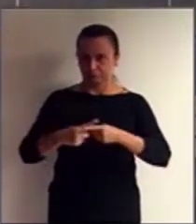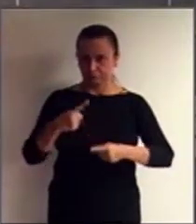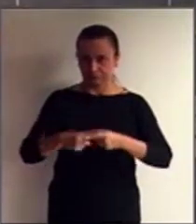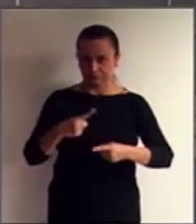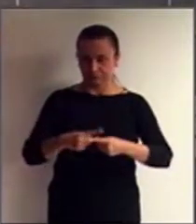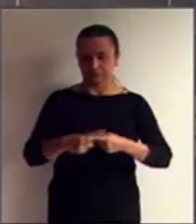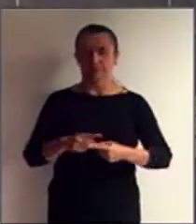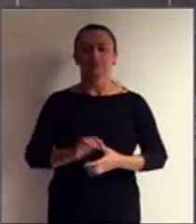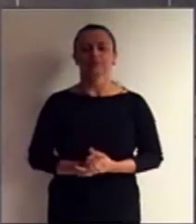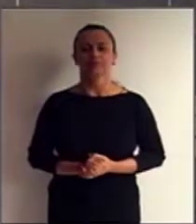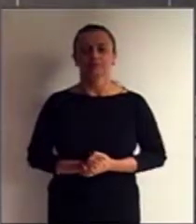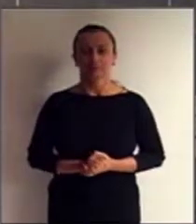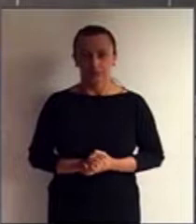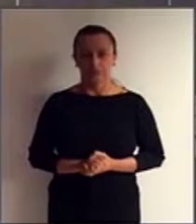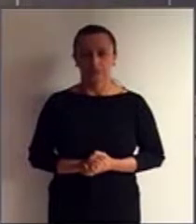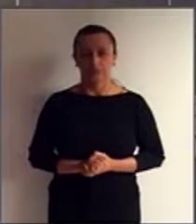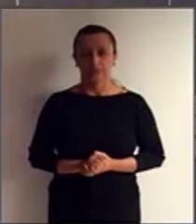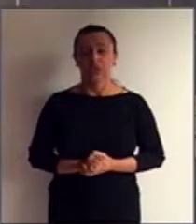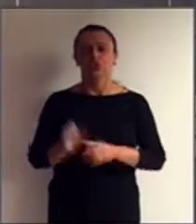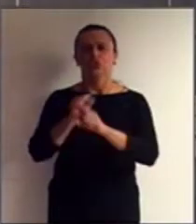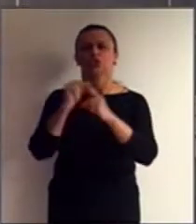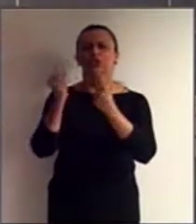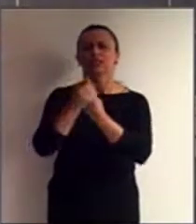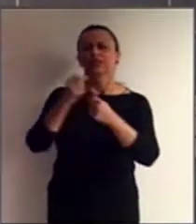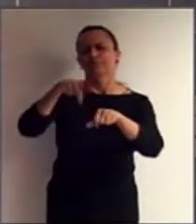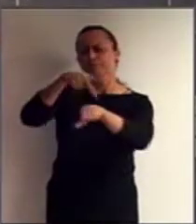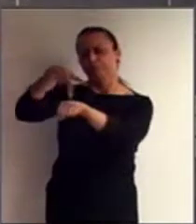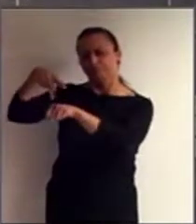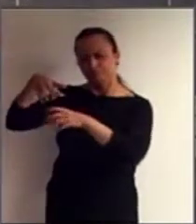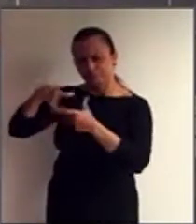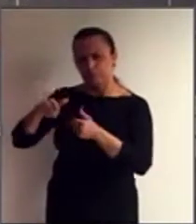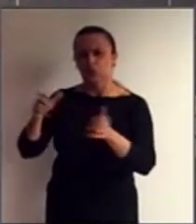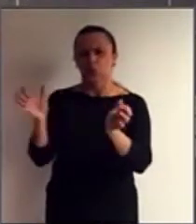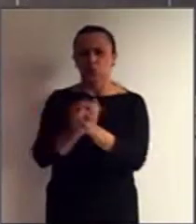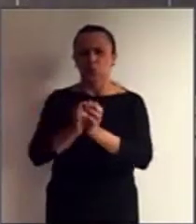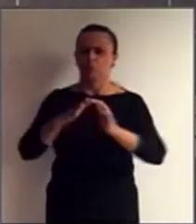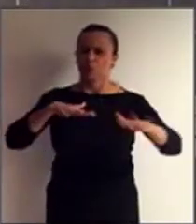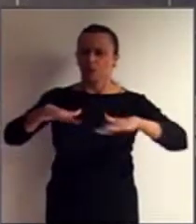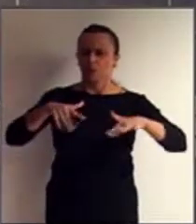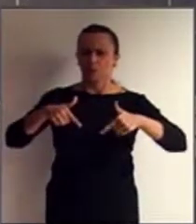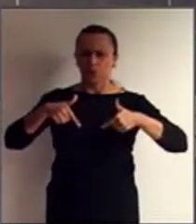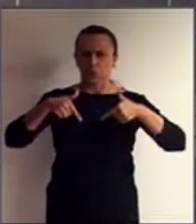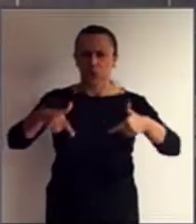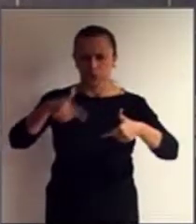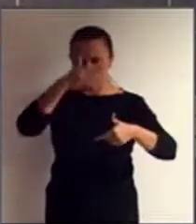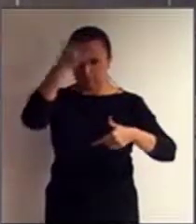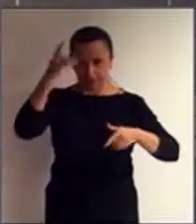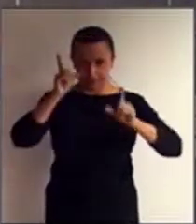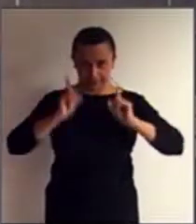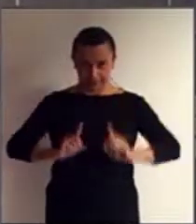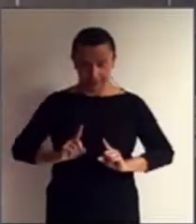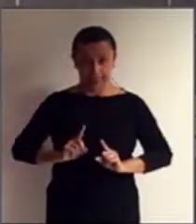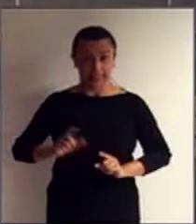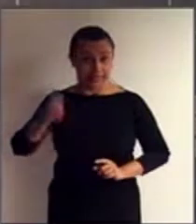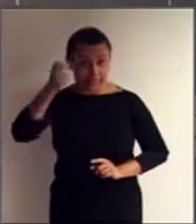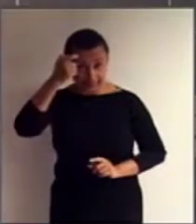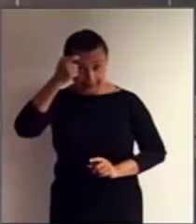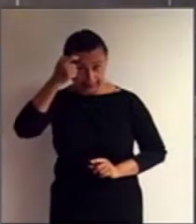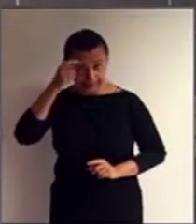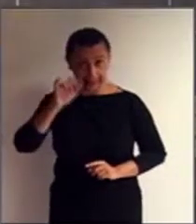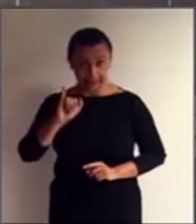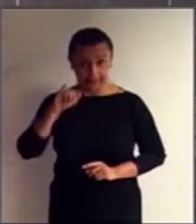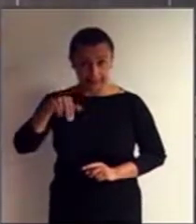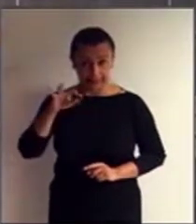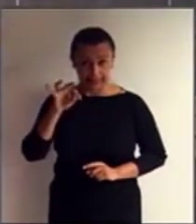A Sociedade Internacional do Movimento de Pessoas com Deficiência Intelectual, a